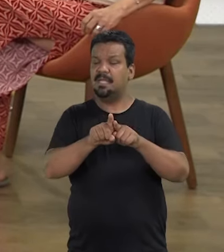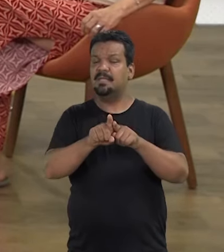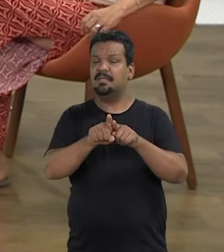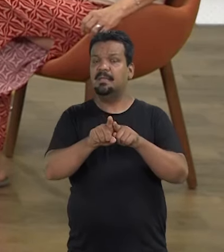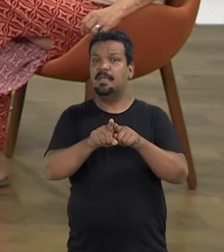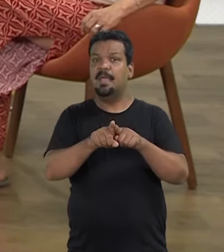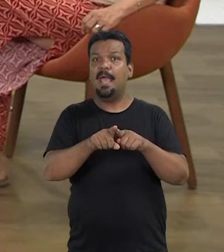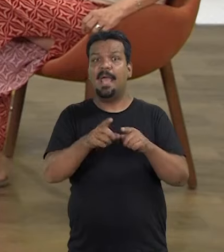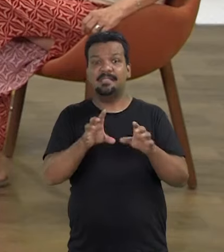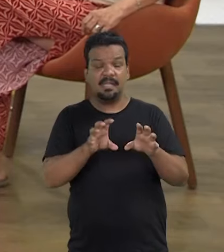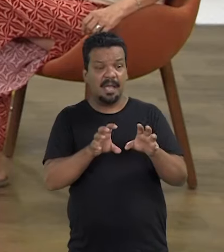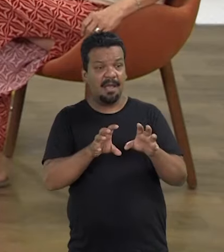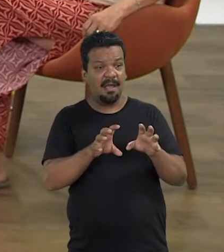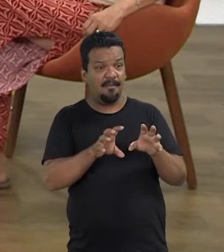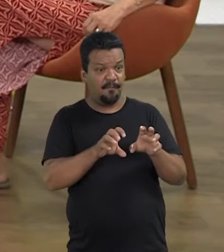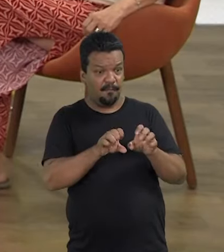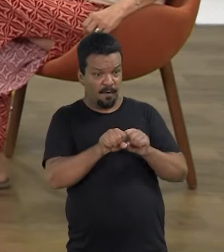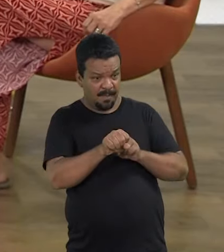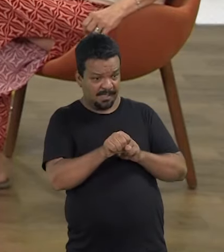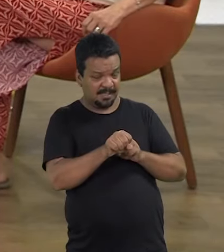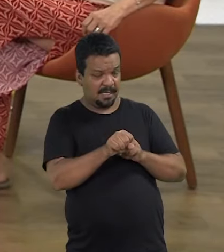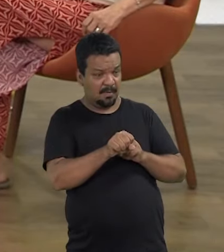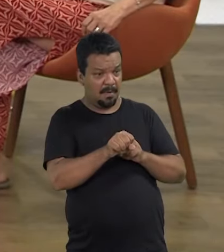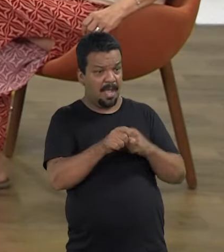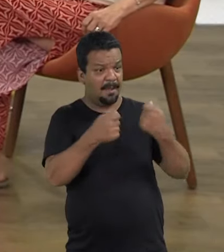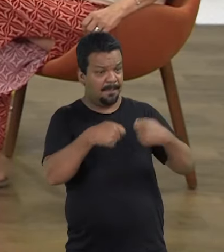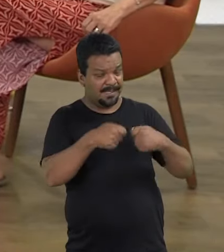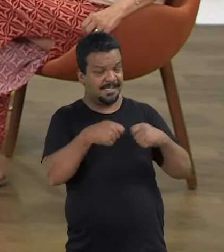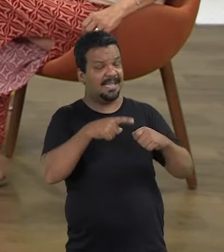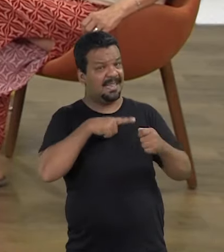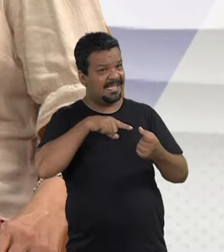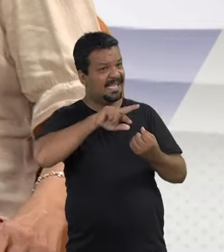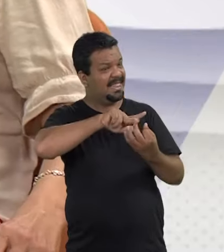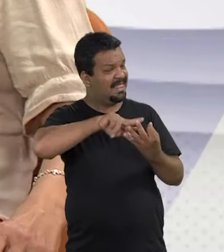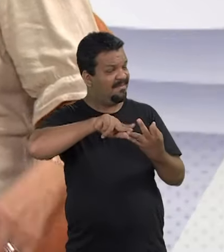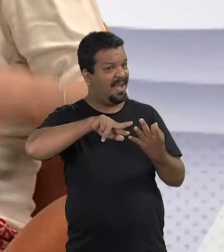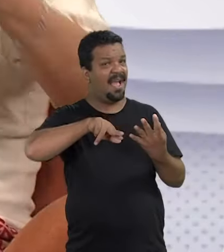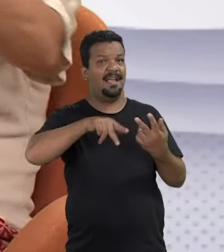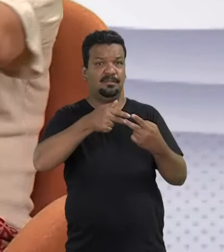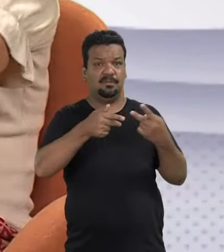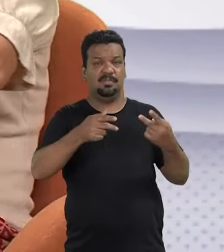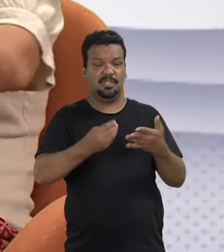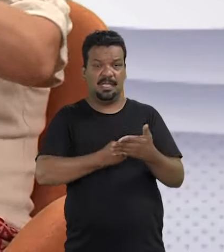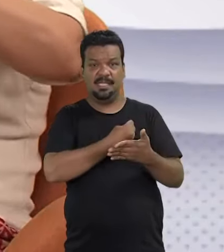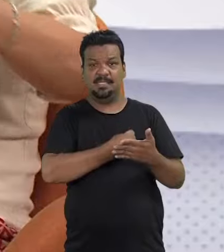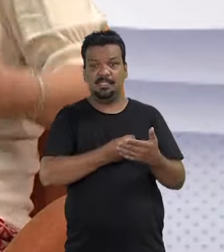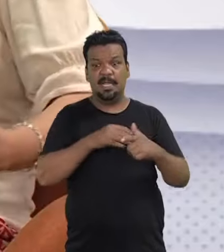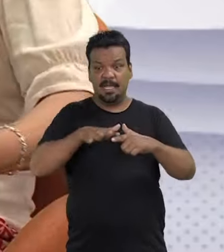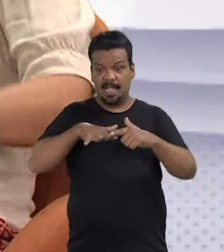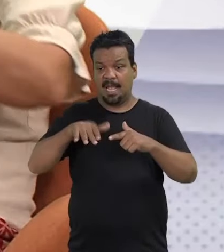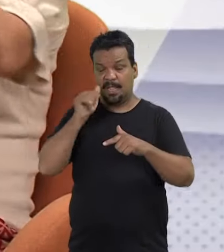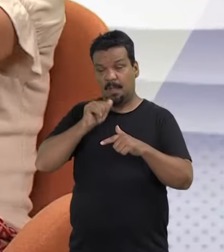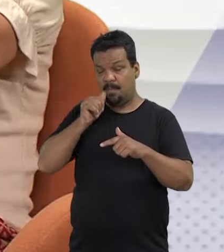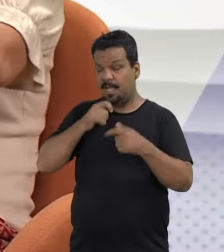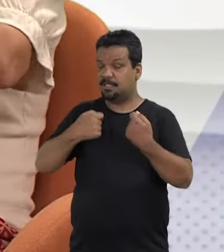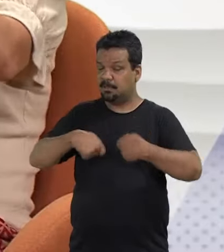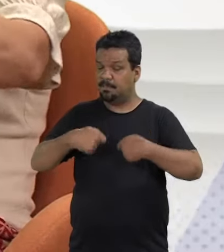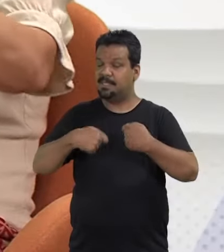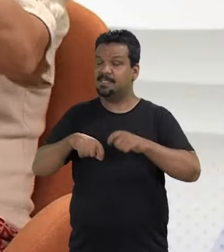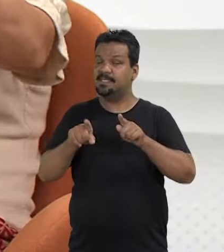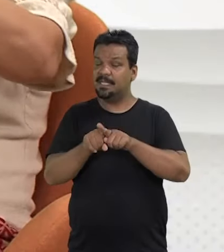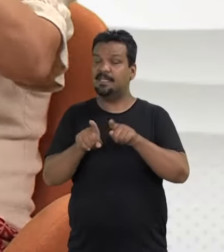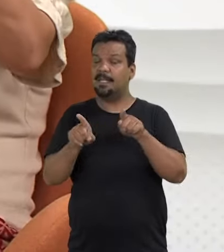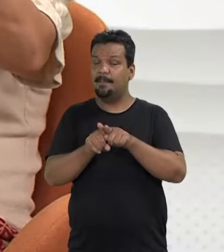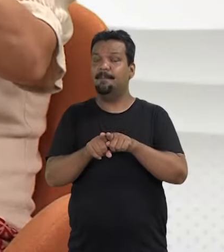humanos também. Então, a formação, ela precisa contemplar essa diversidade. E aí, quando a gente vai para o campo das mulheres, nós